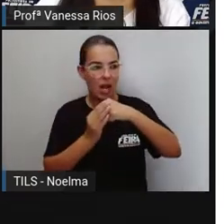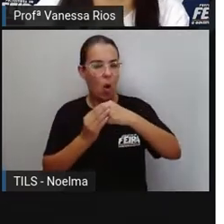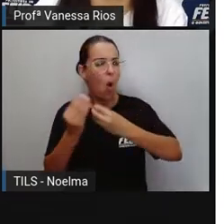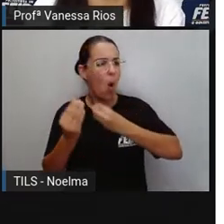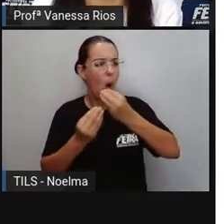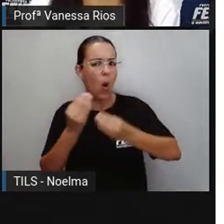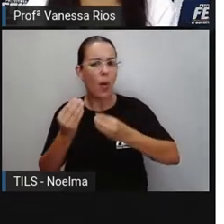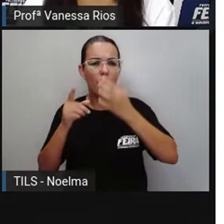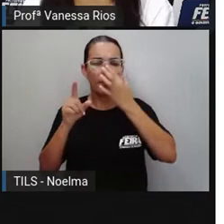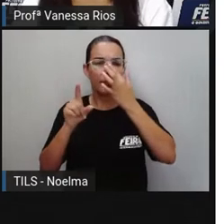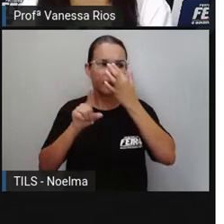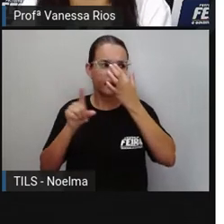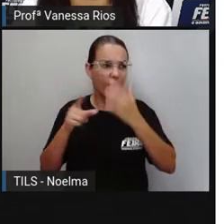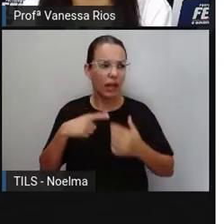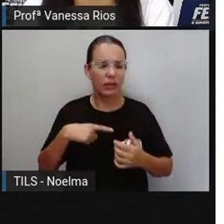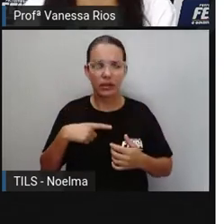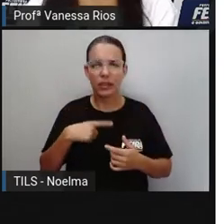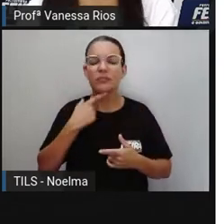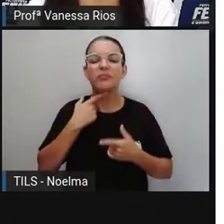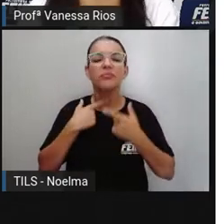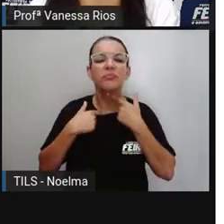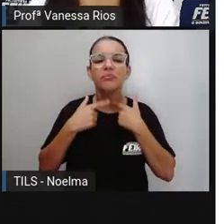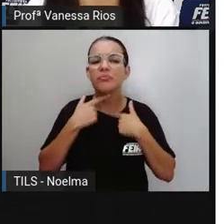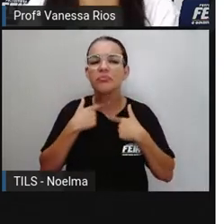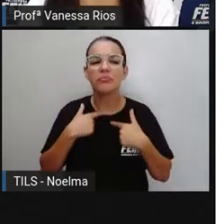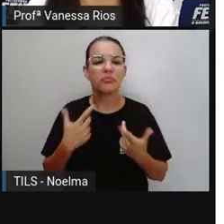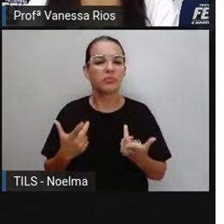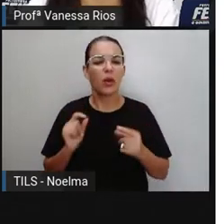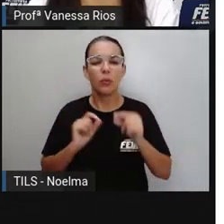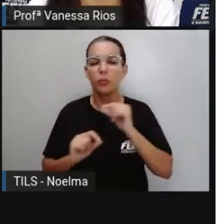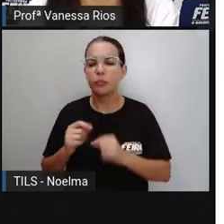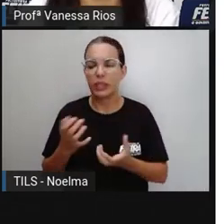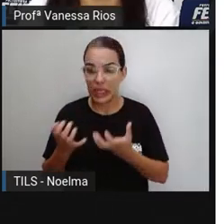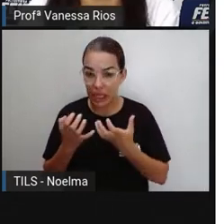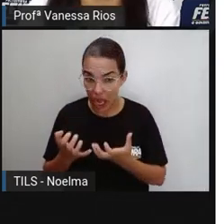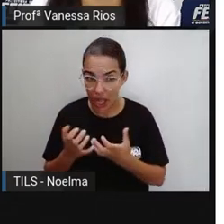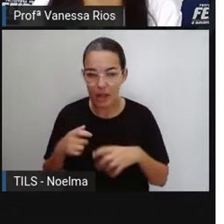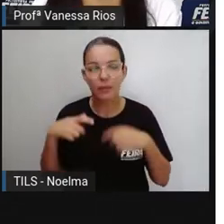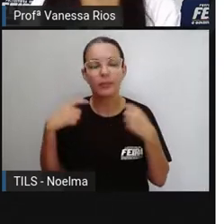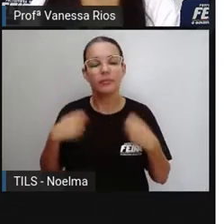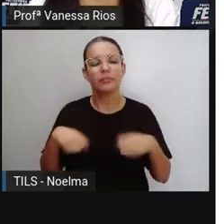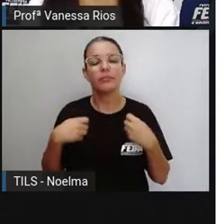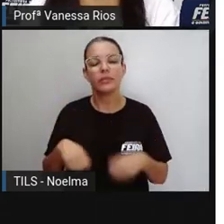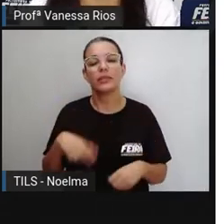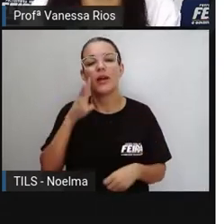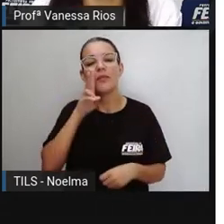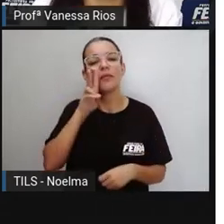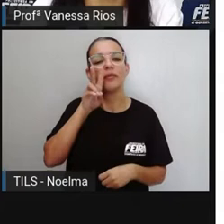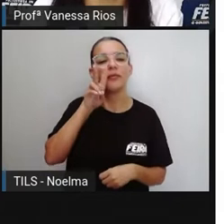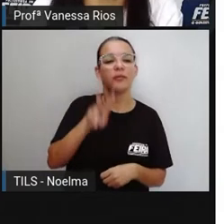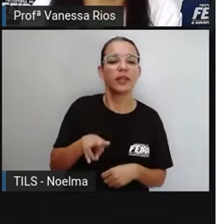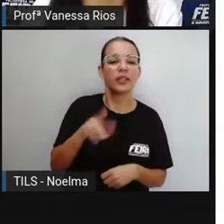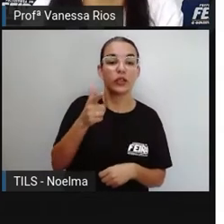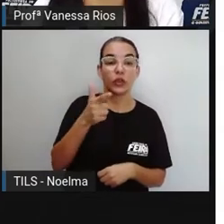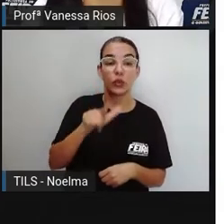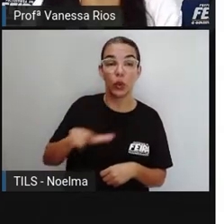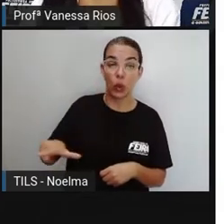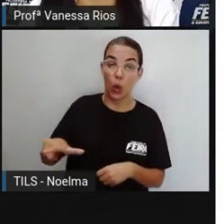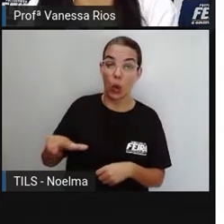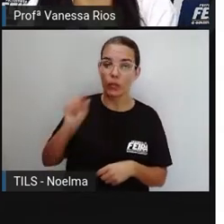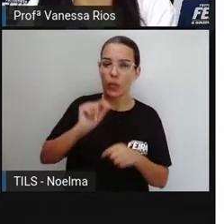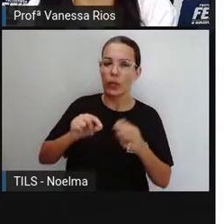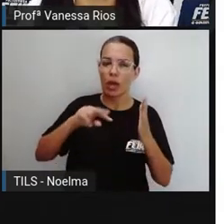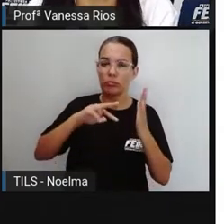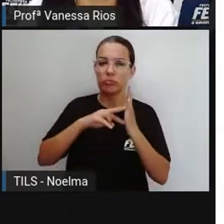aparecem, qual a intenção, a gente precisa revisar, a gente precisa reconhecer a